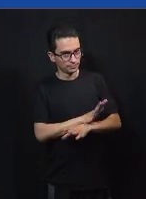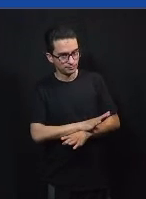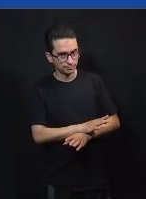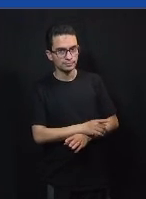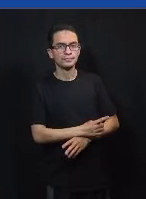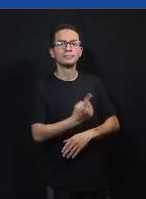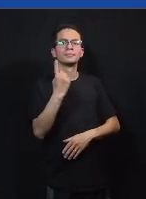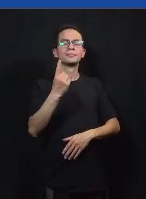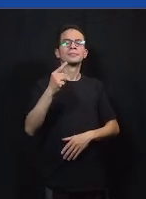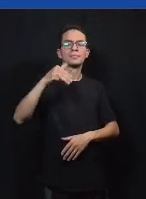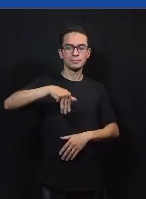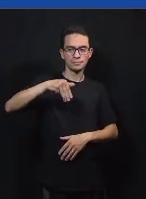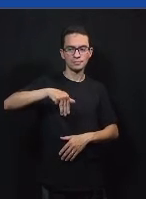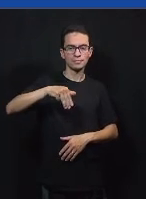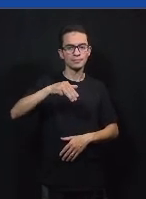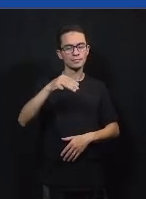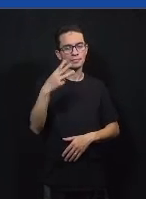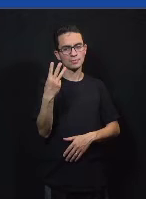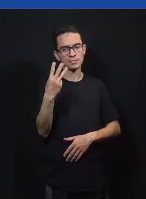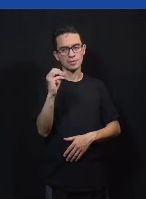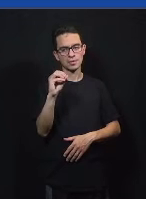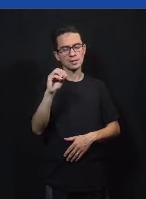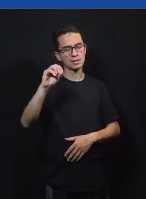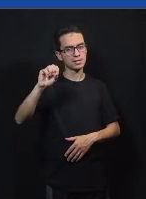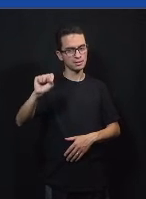fazer o seu fechamento a partir de agora